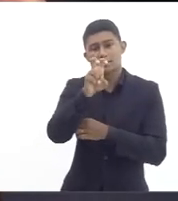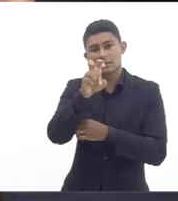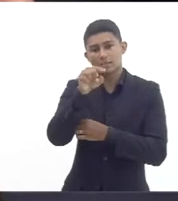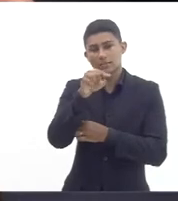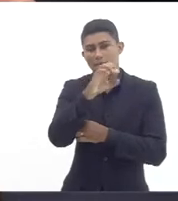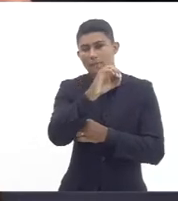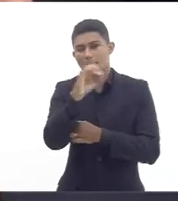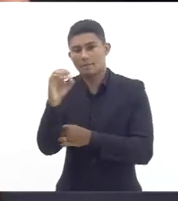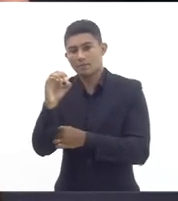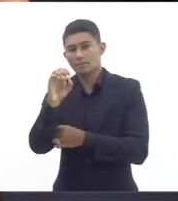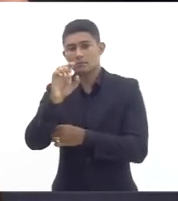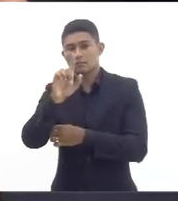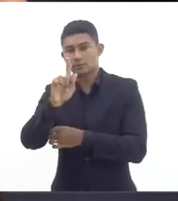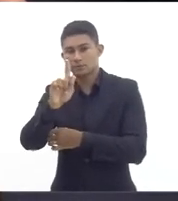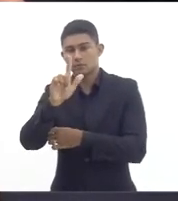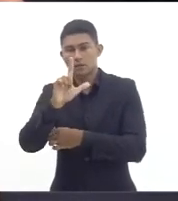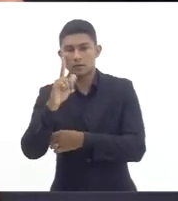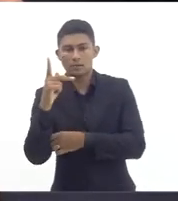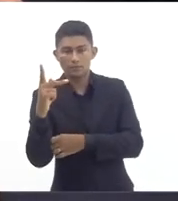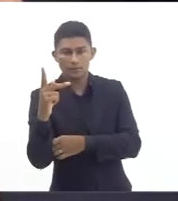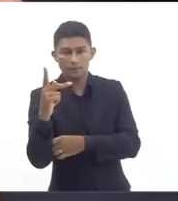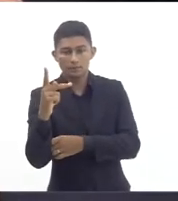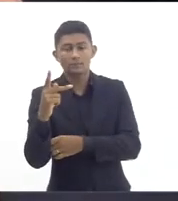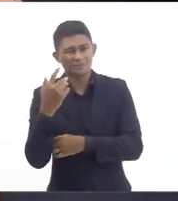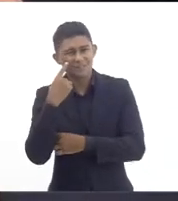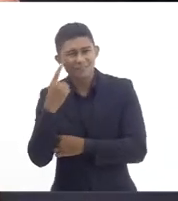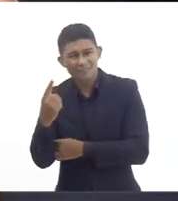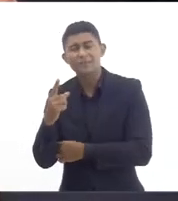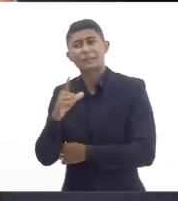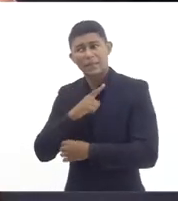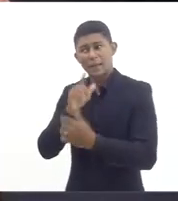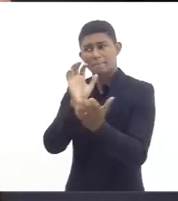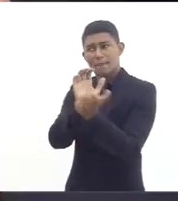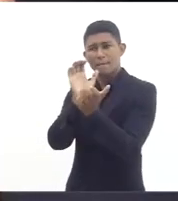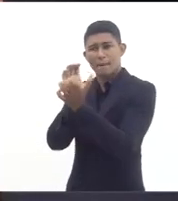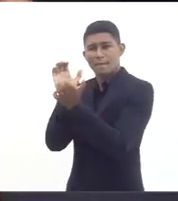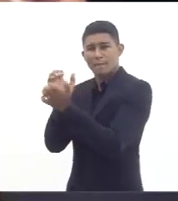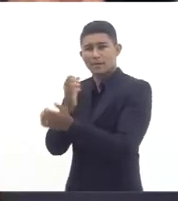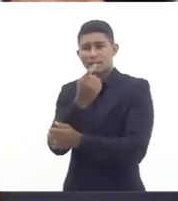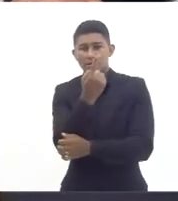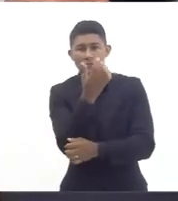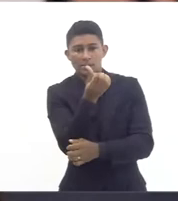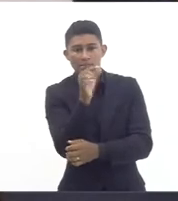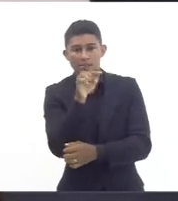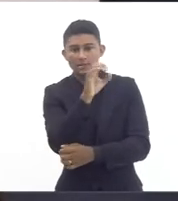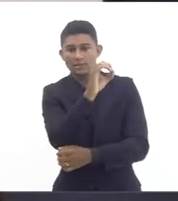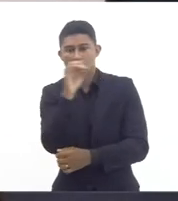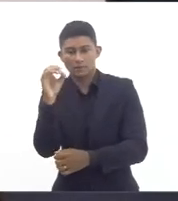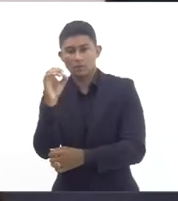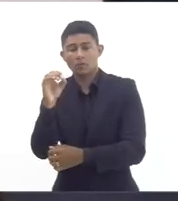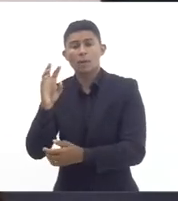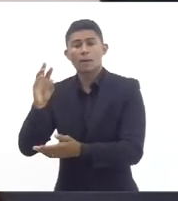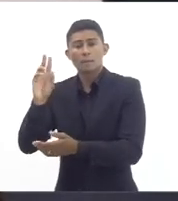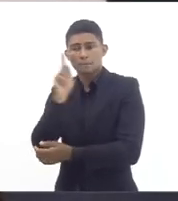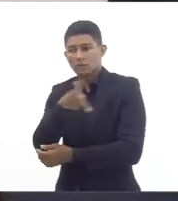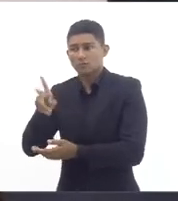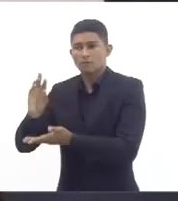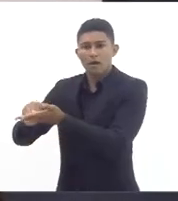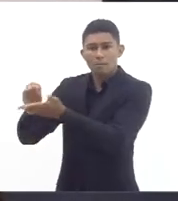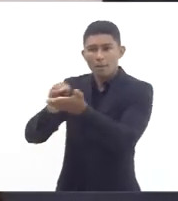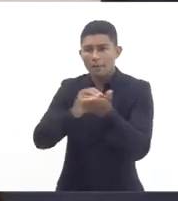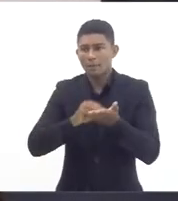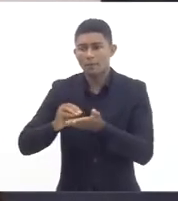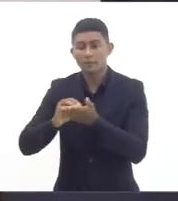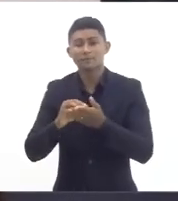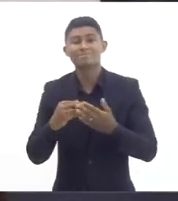e nós já temos mais de 16 mil turmas aí com carência só 15 mil já está tentando cobrir imagina qual é a